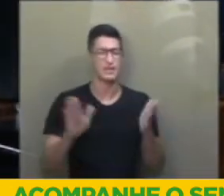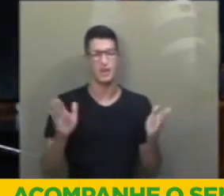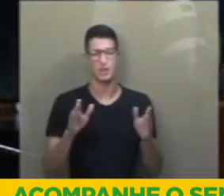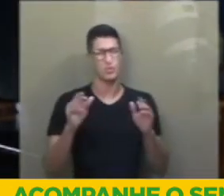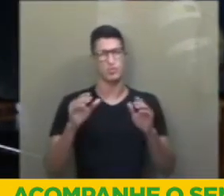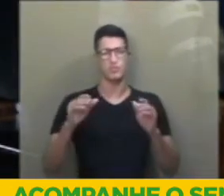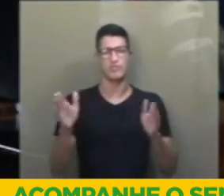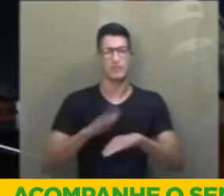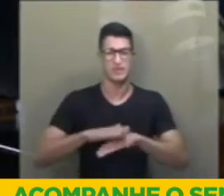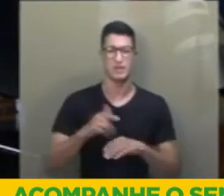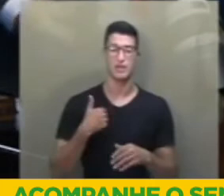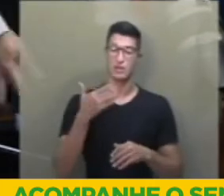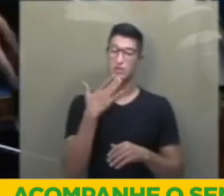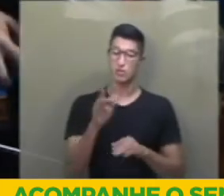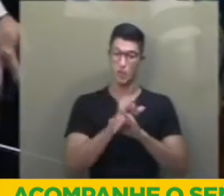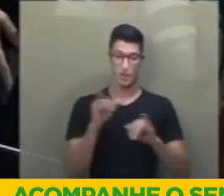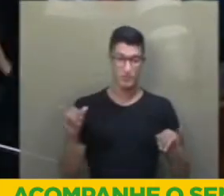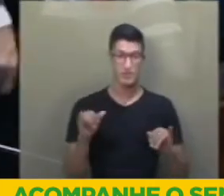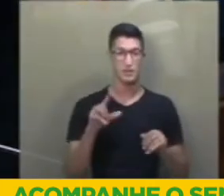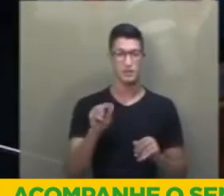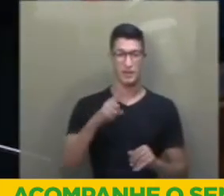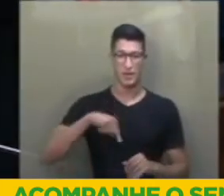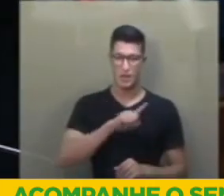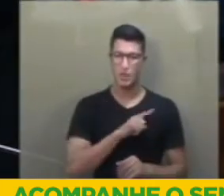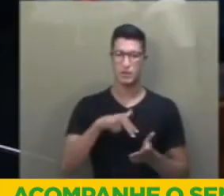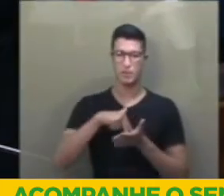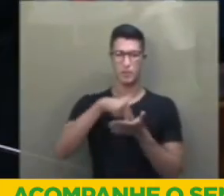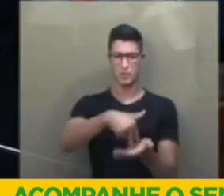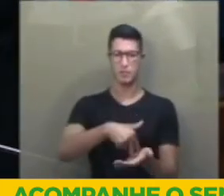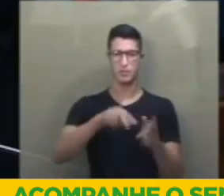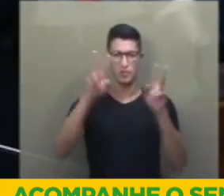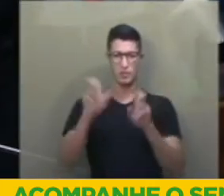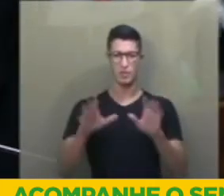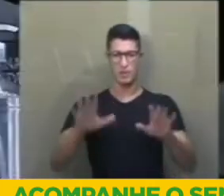providência. Estou apenas registrando a nossa posição em relação a essa matéria.